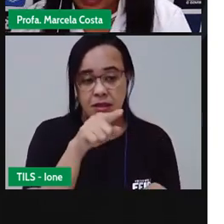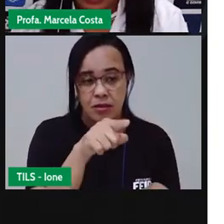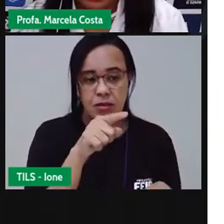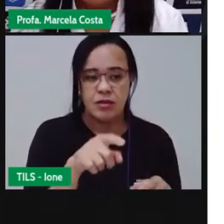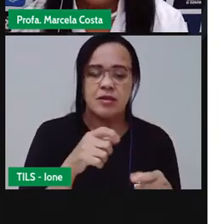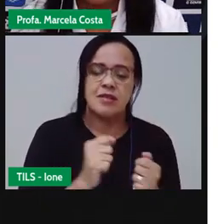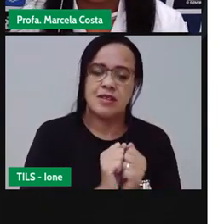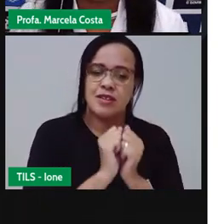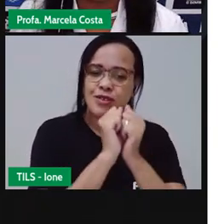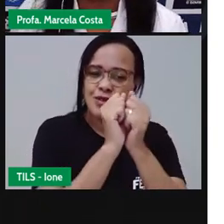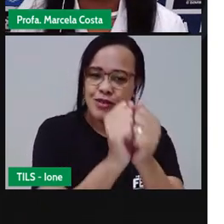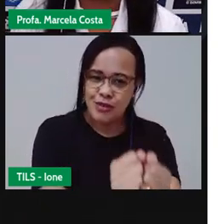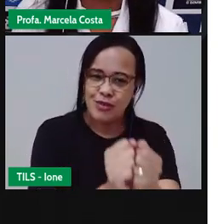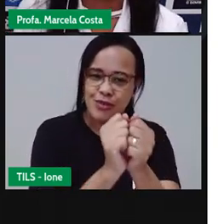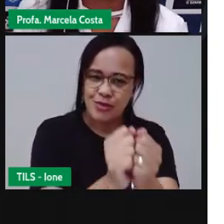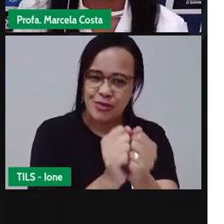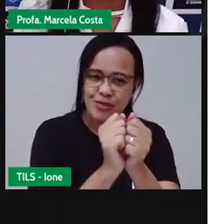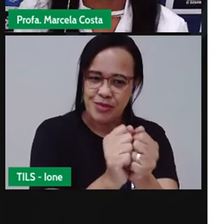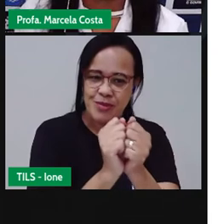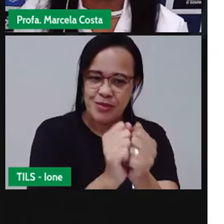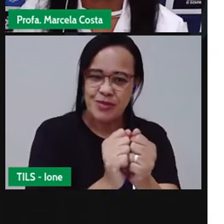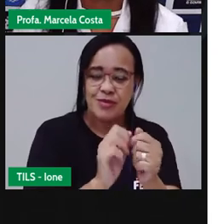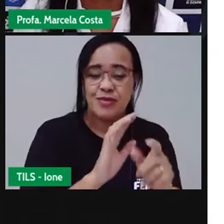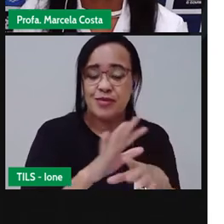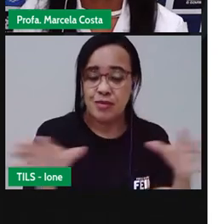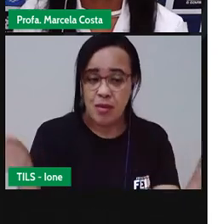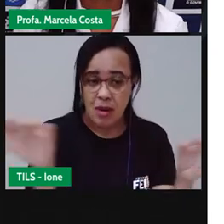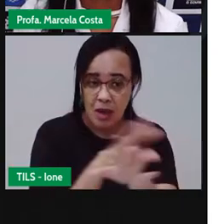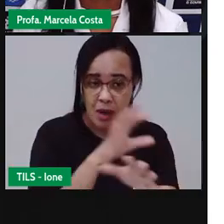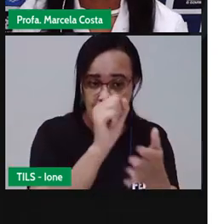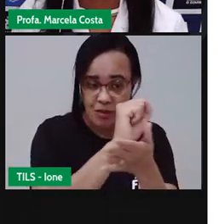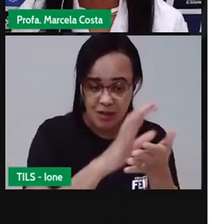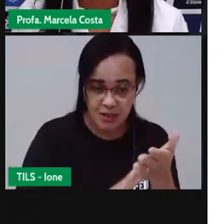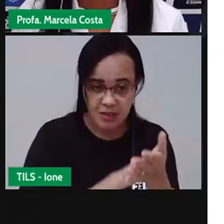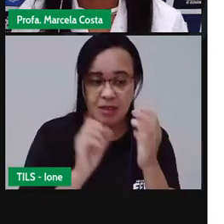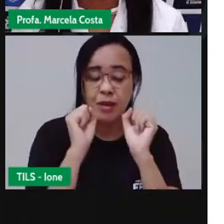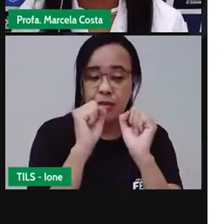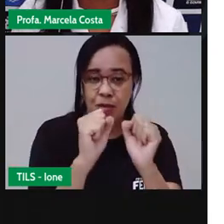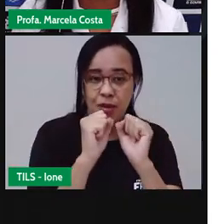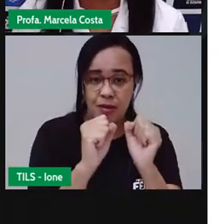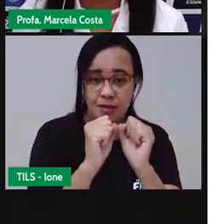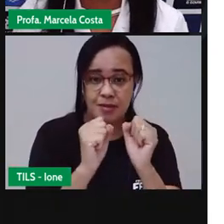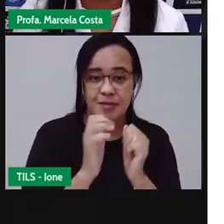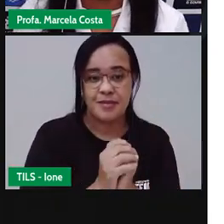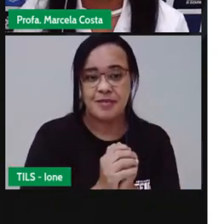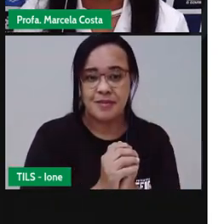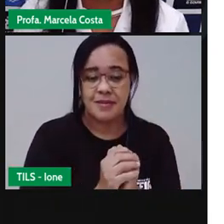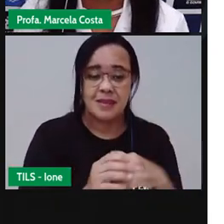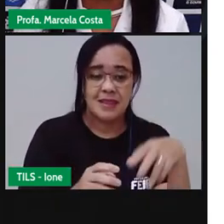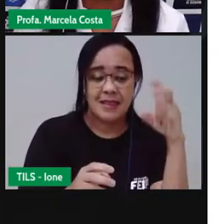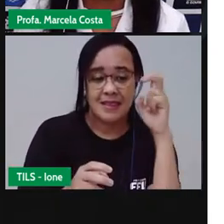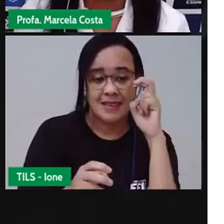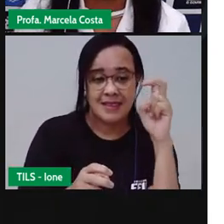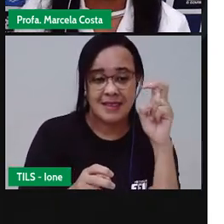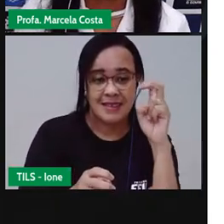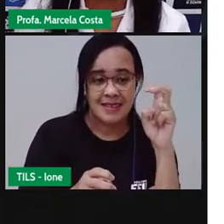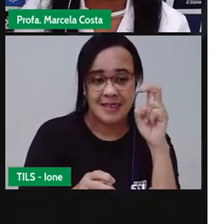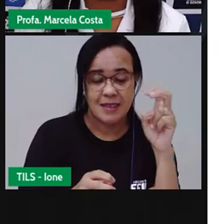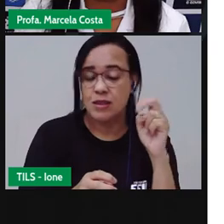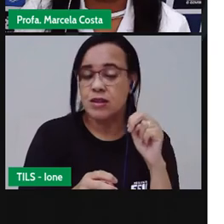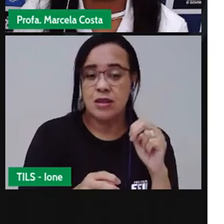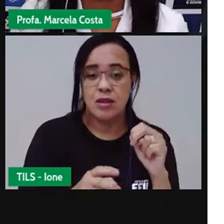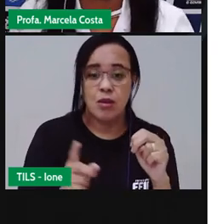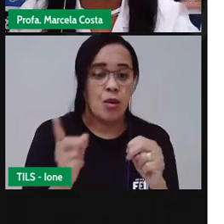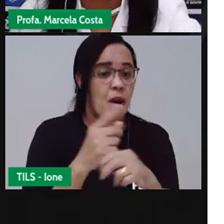acompanhar depois que tiver terminado de fazer sua tarefa. São símbolos usados na brincadeira. Então, esse